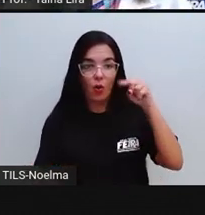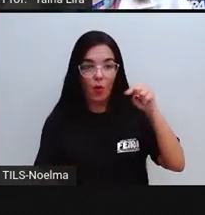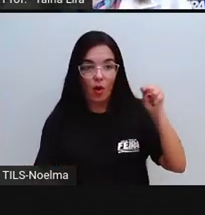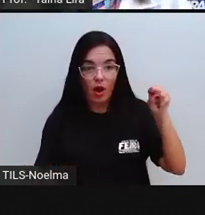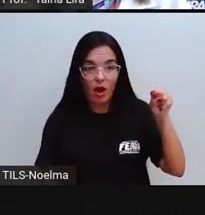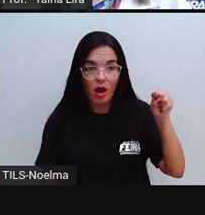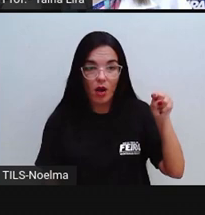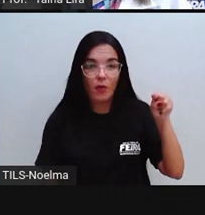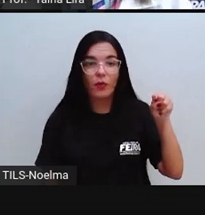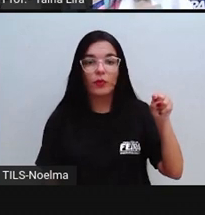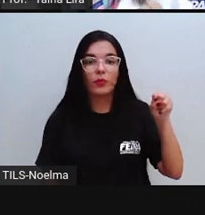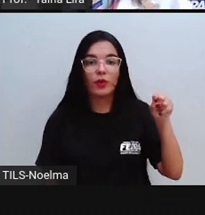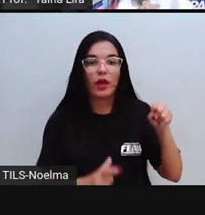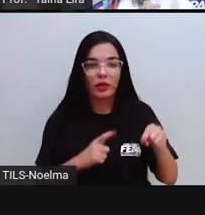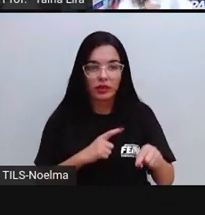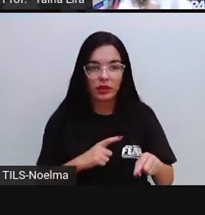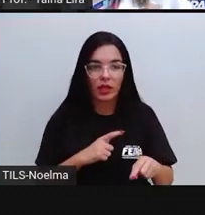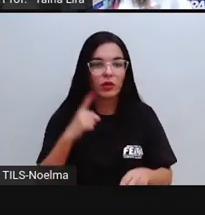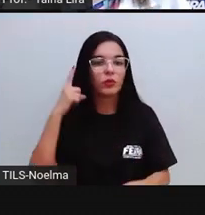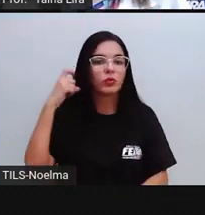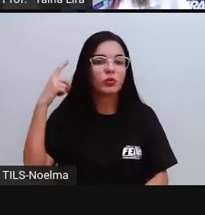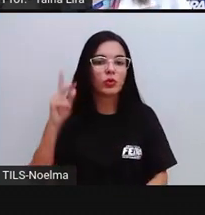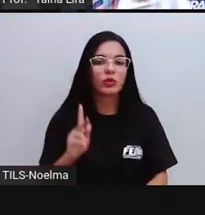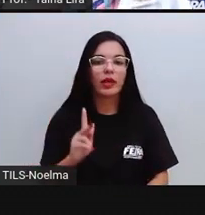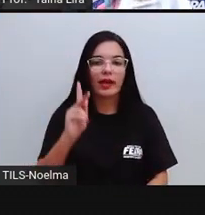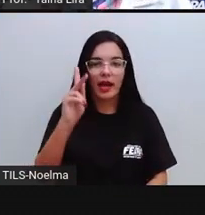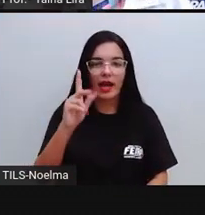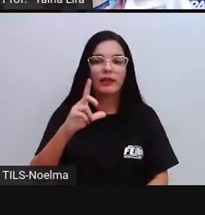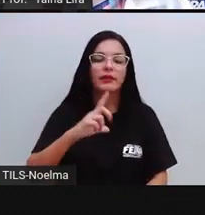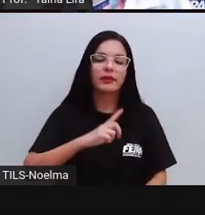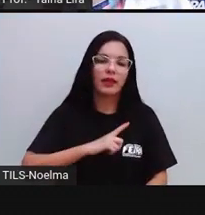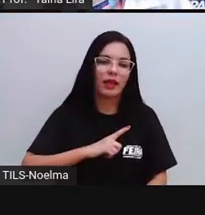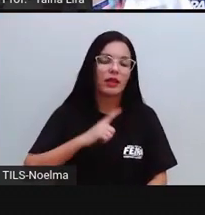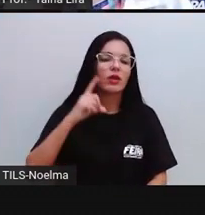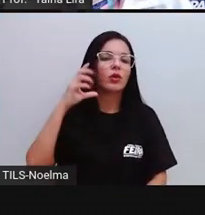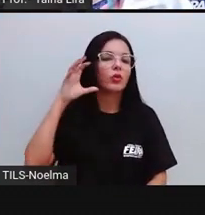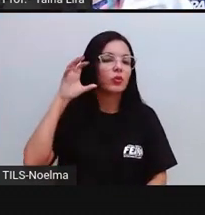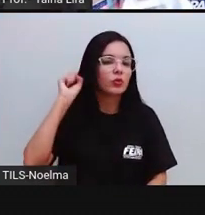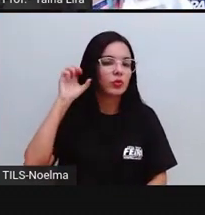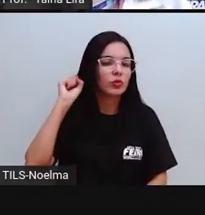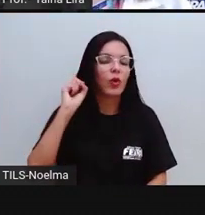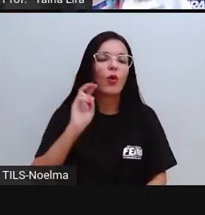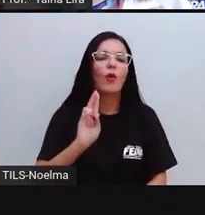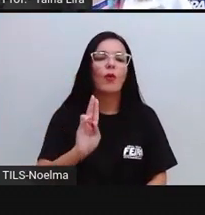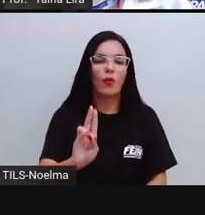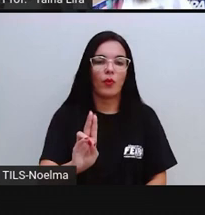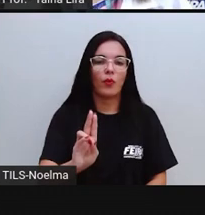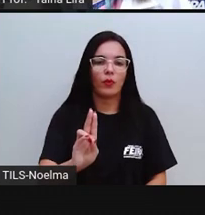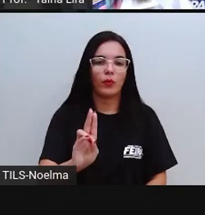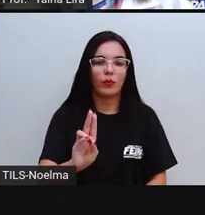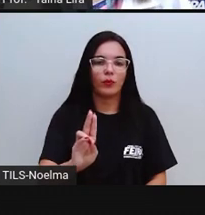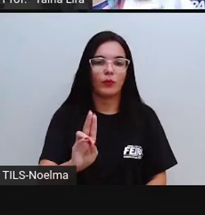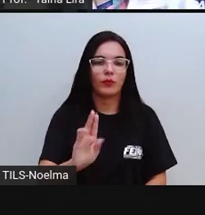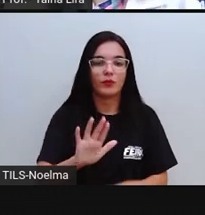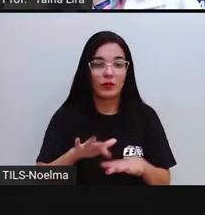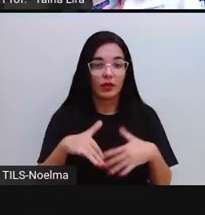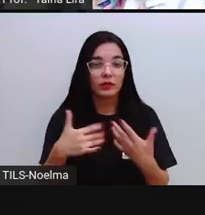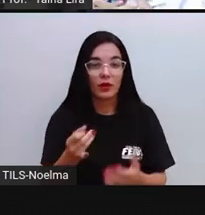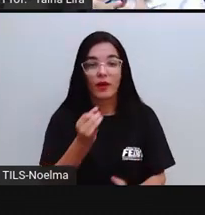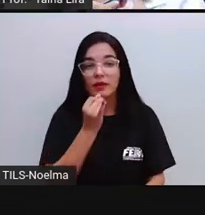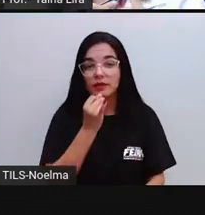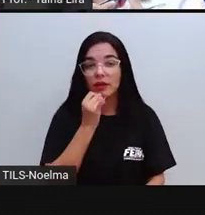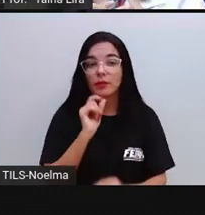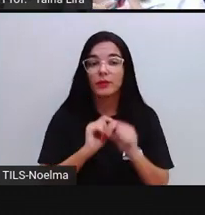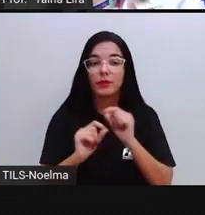a partícula ÃO, ela vai ter o som de Cá e aí ouvimos sim a letra U. Então, o exemplo